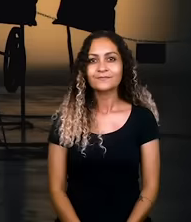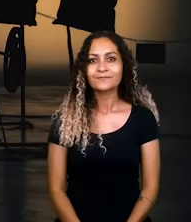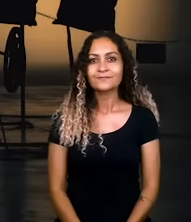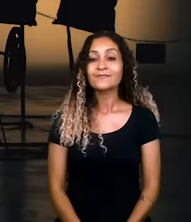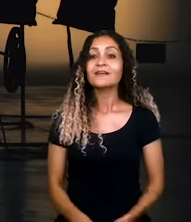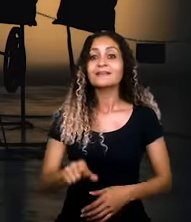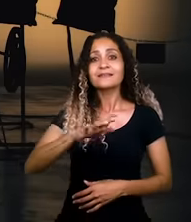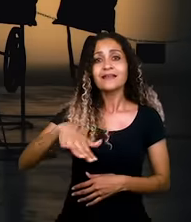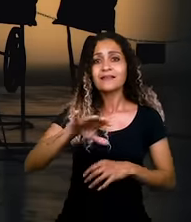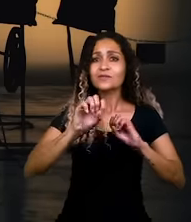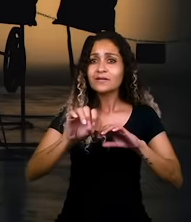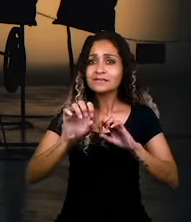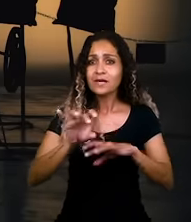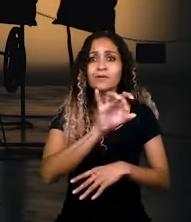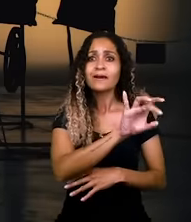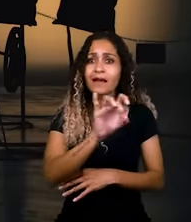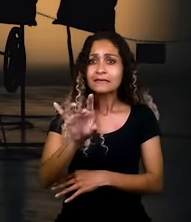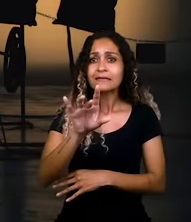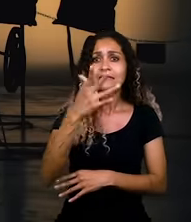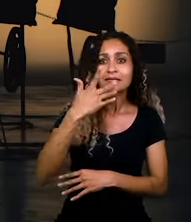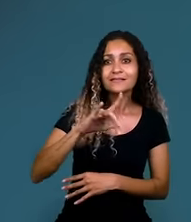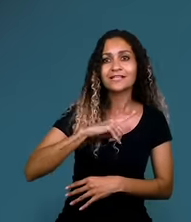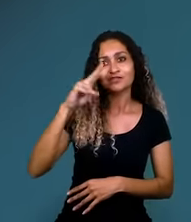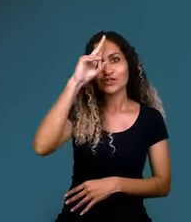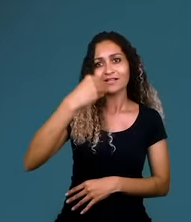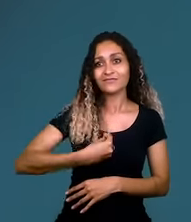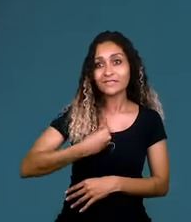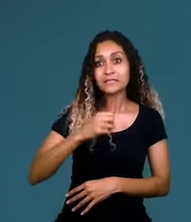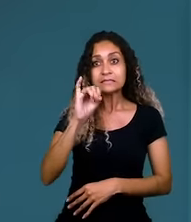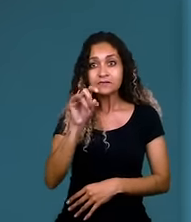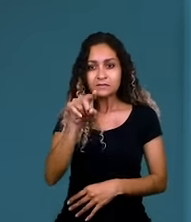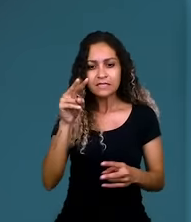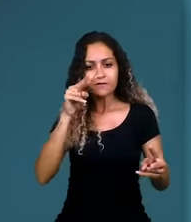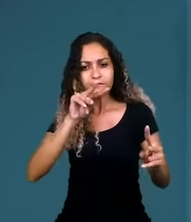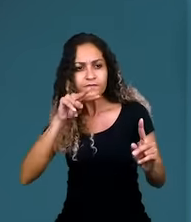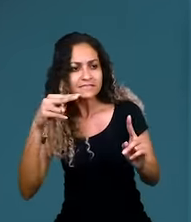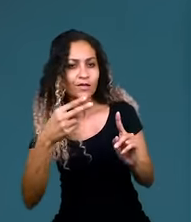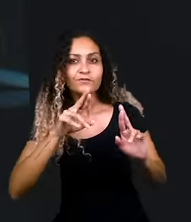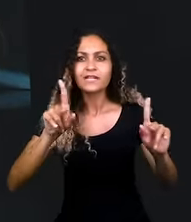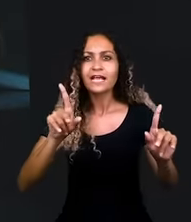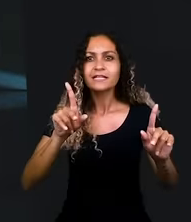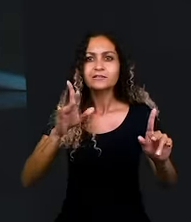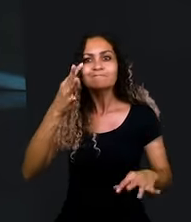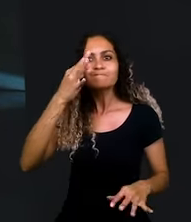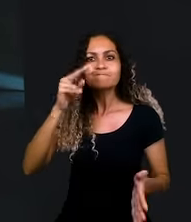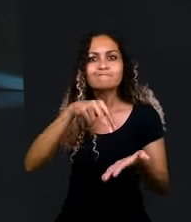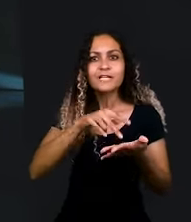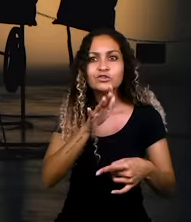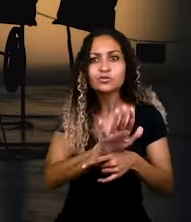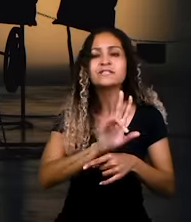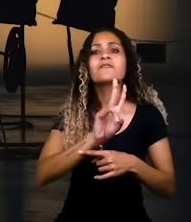Quando se lida com a educação, você tem cada criança uma história, né? Se tiver presença, se tiver um outro olhar, as coisas podem ser